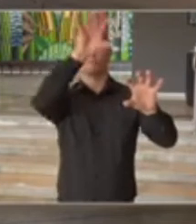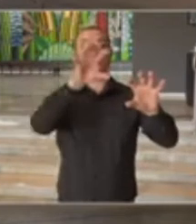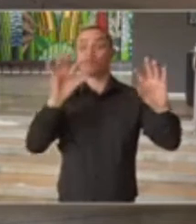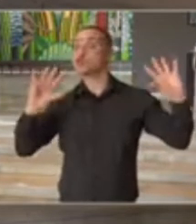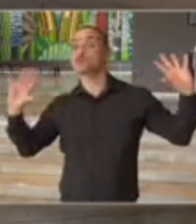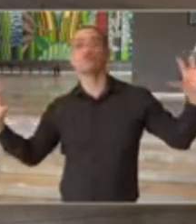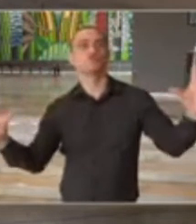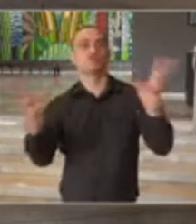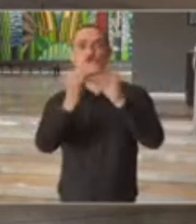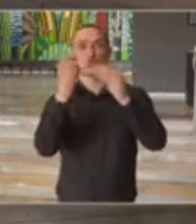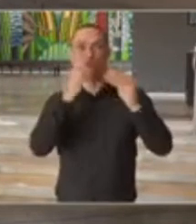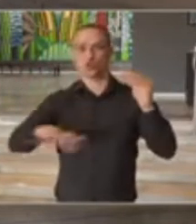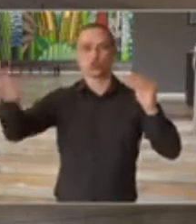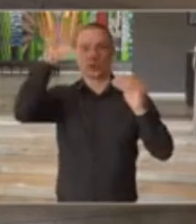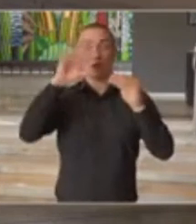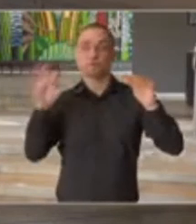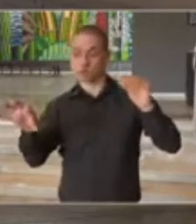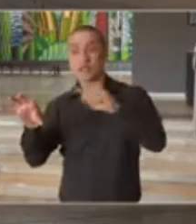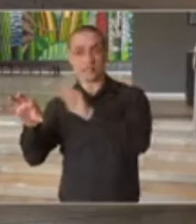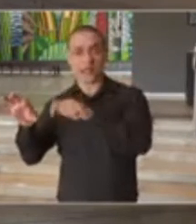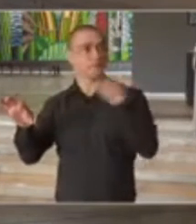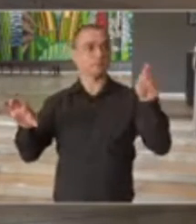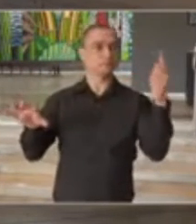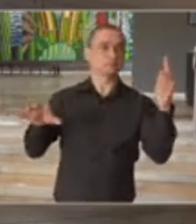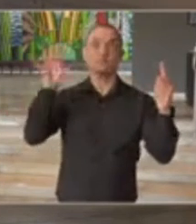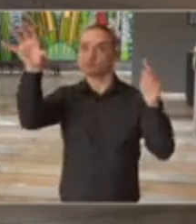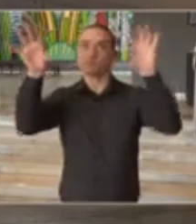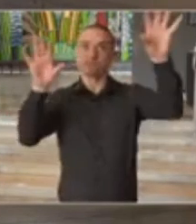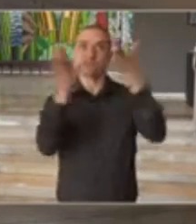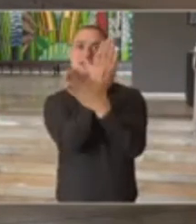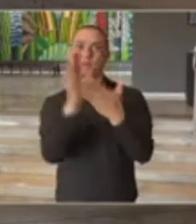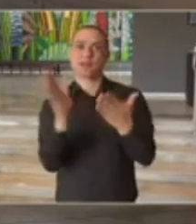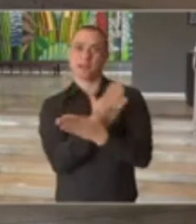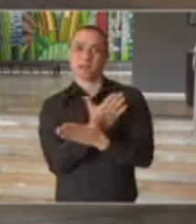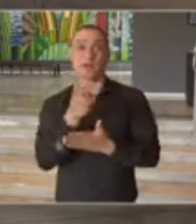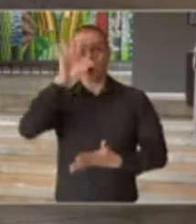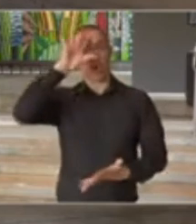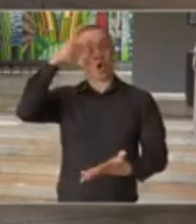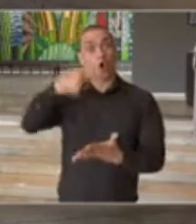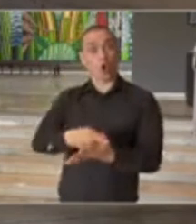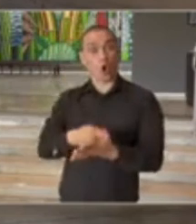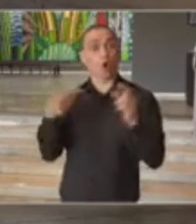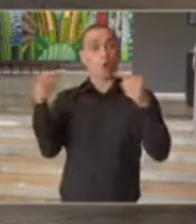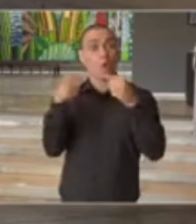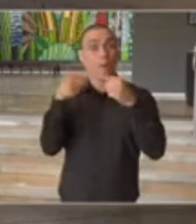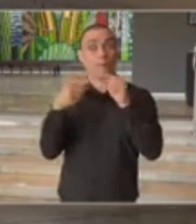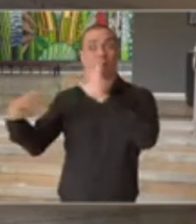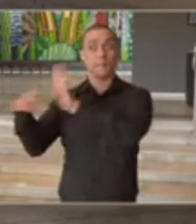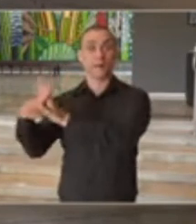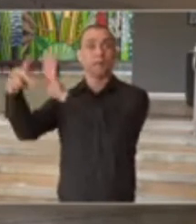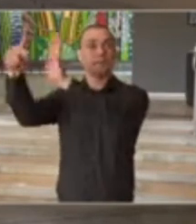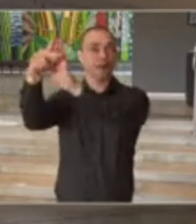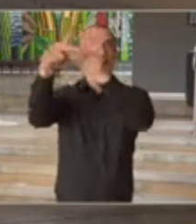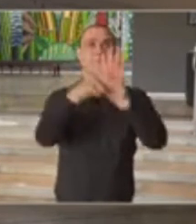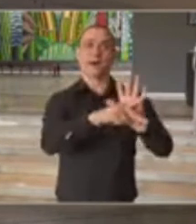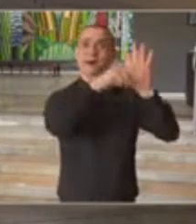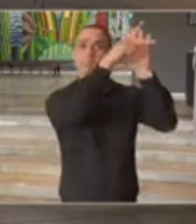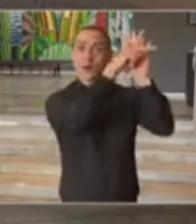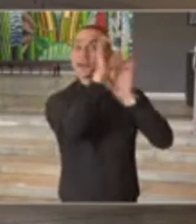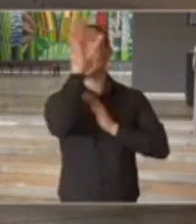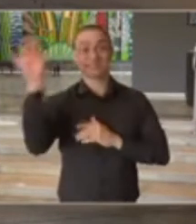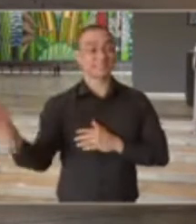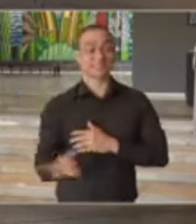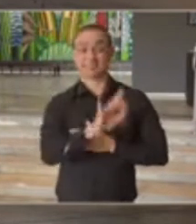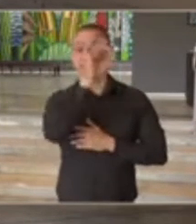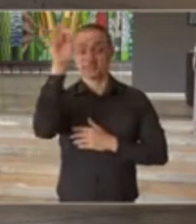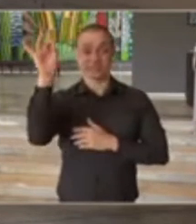pelo número de casos e por tudo isso, e as decisões vão sendo tomadas proporcionalmente ao que